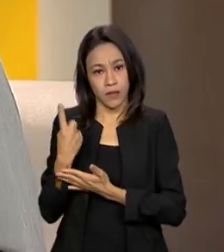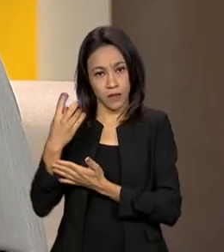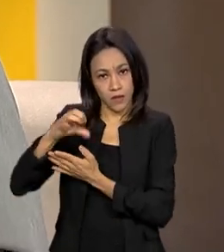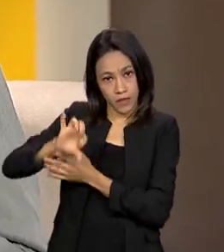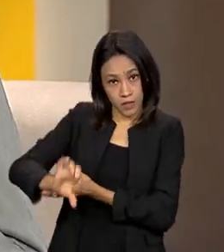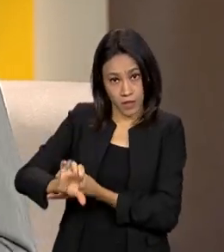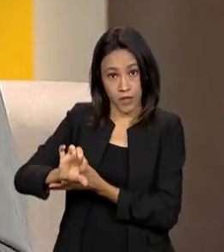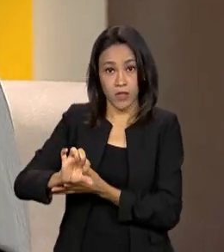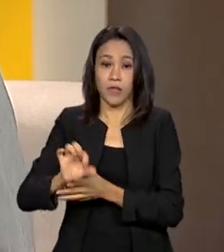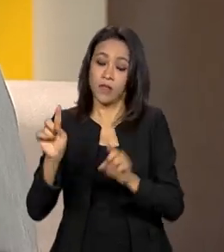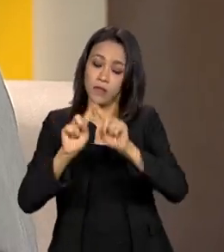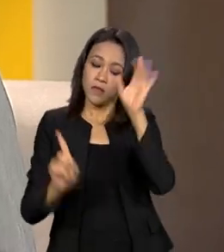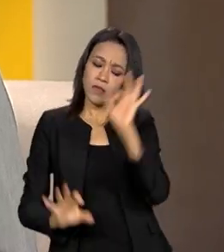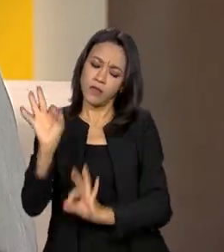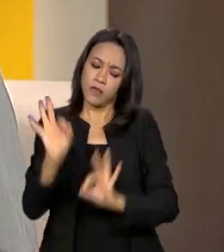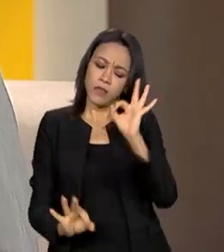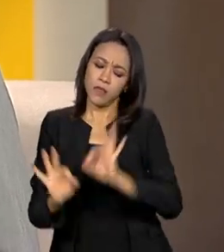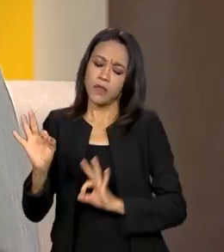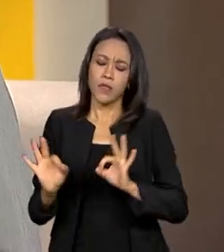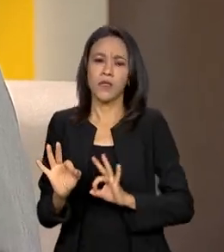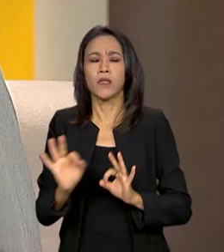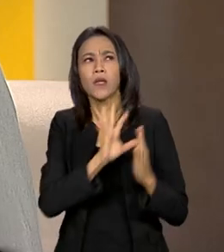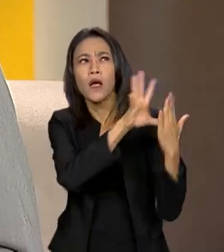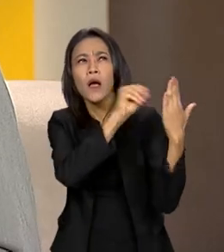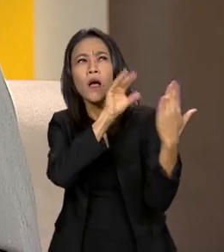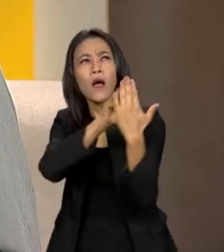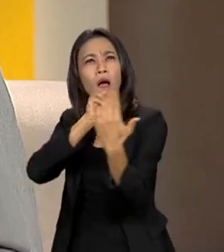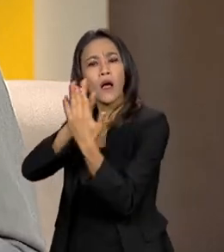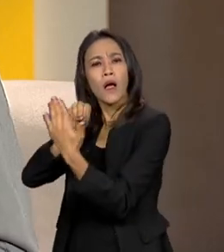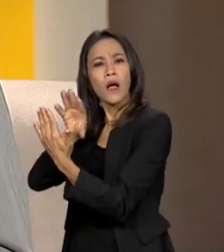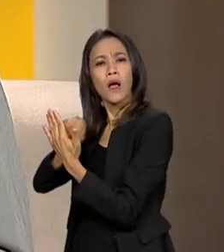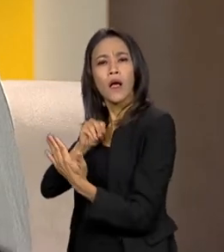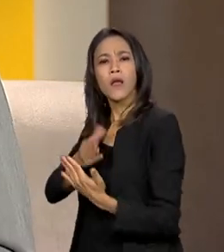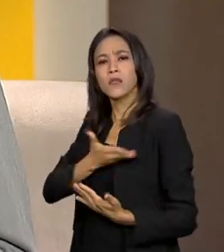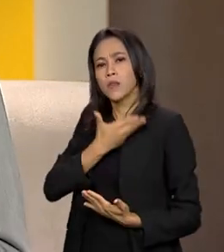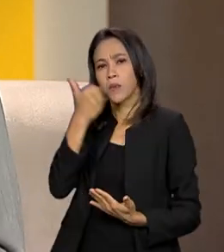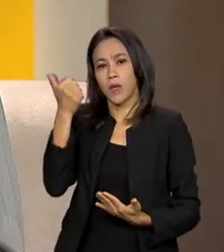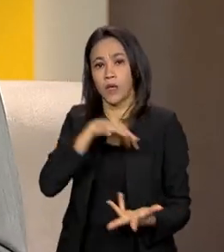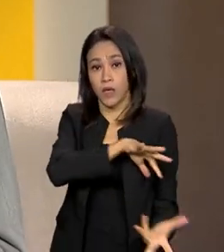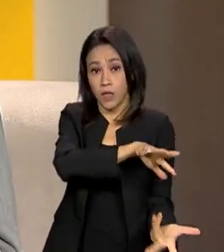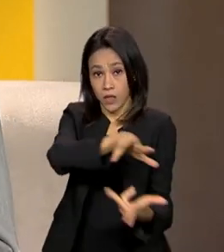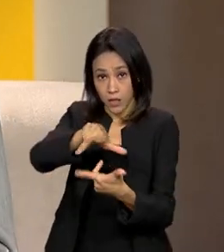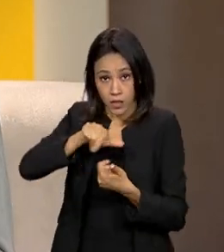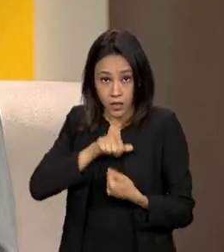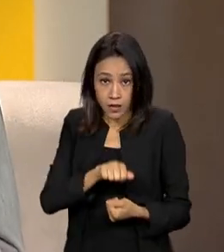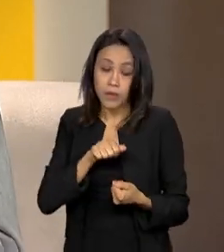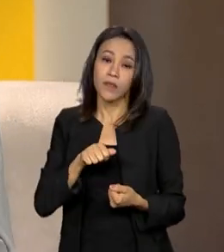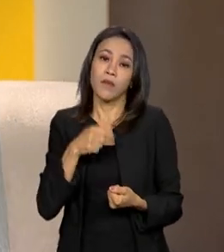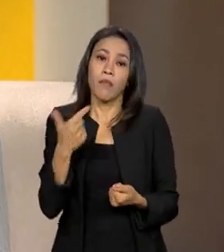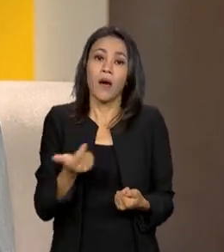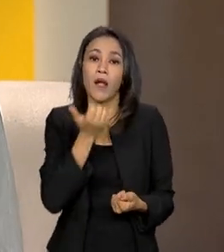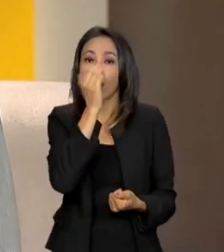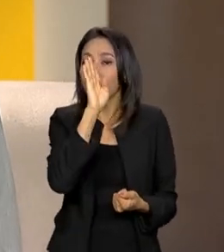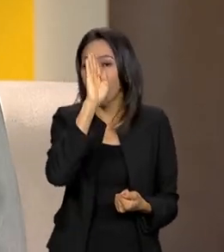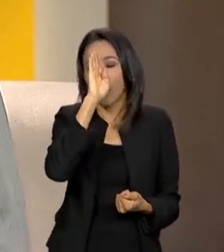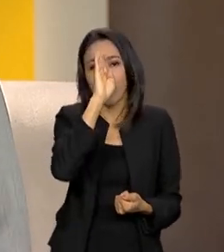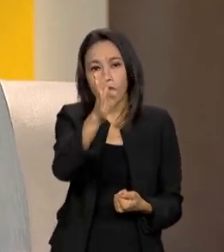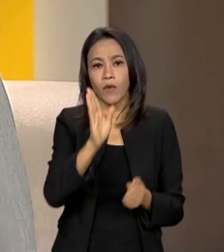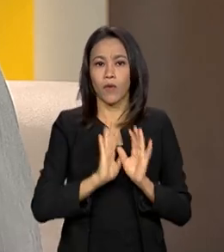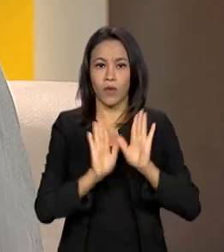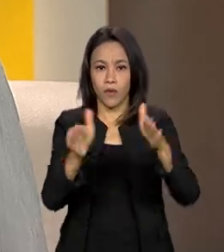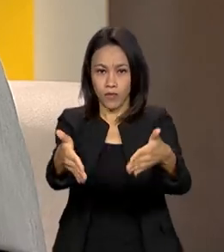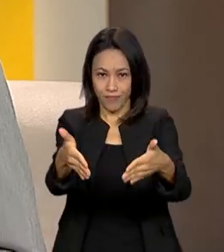utilizando as melhores práticas internacionais para prestarmos serviços públicos cada vez mais fáceis e centrados no cidadão.